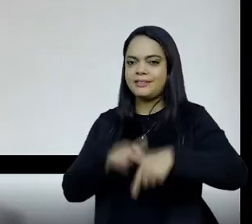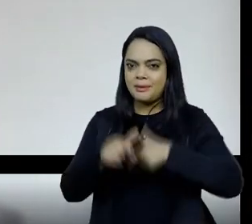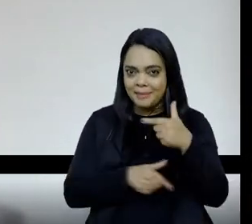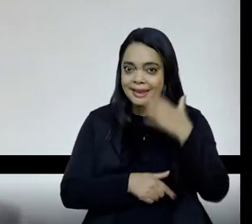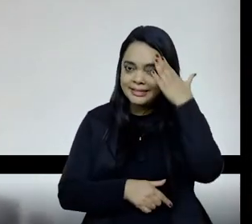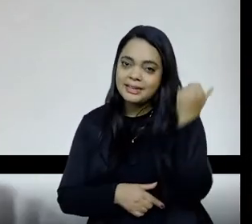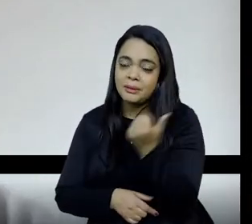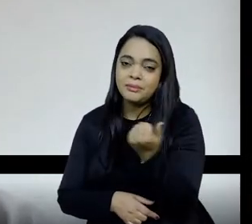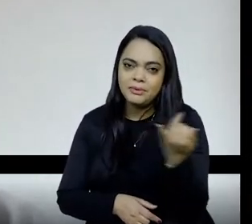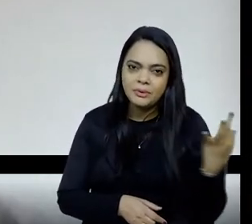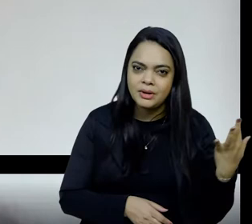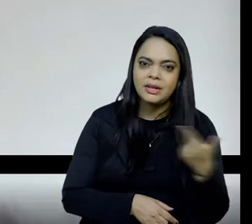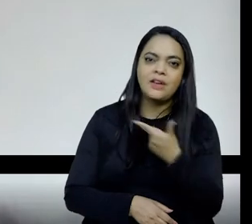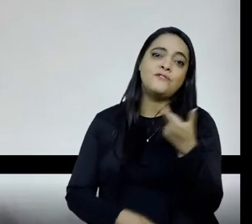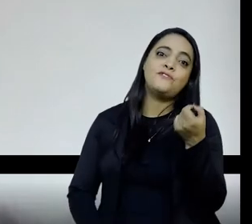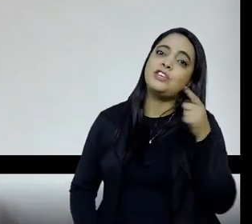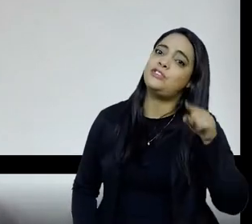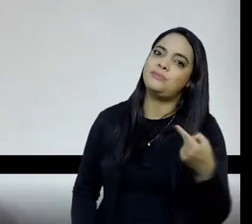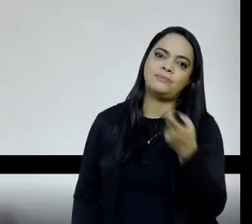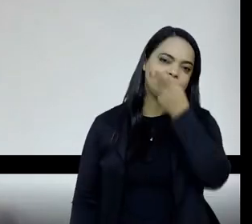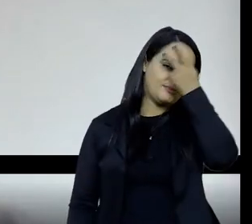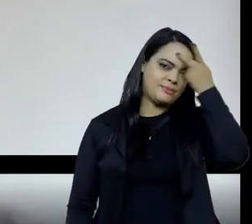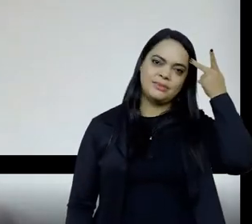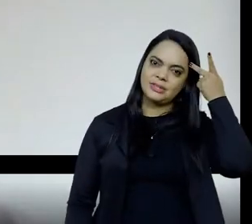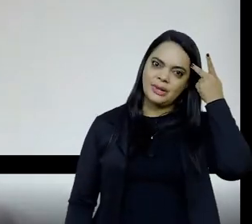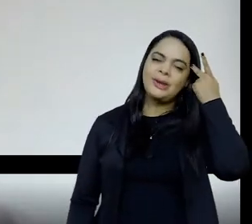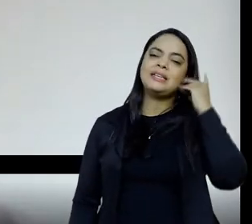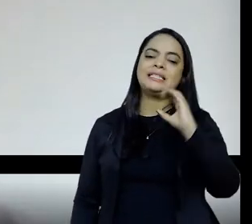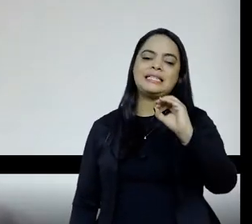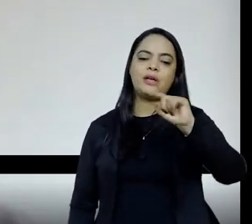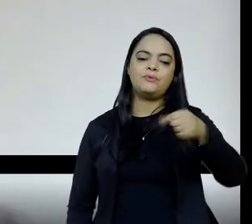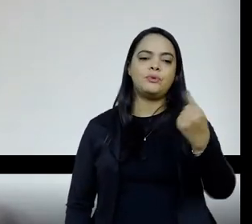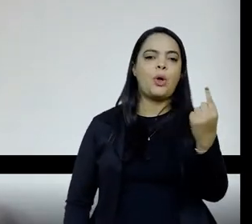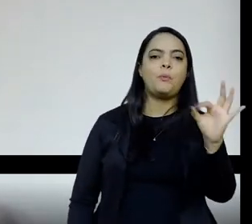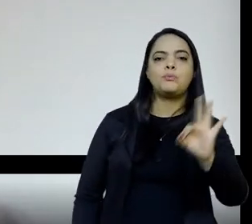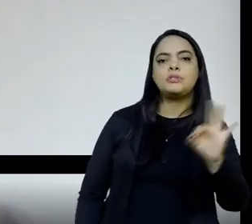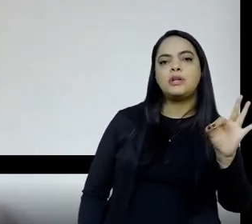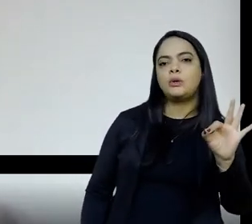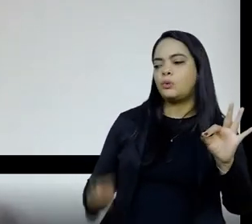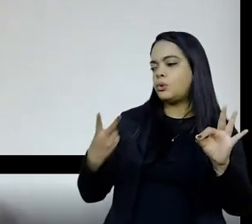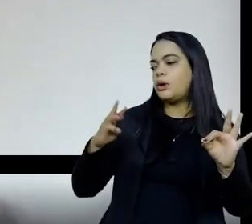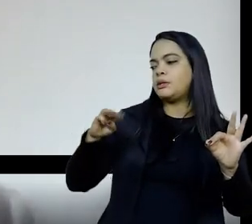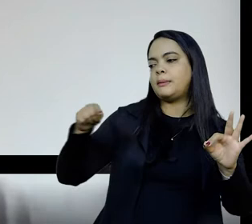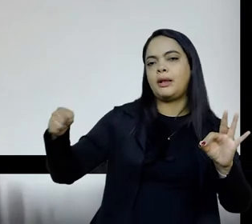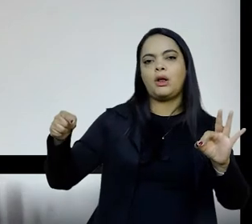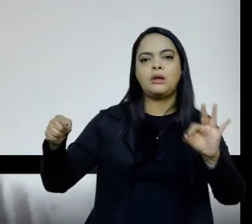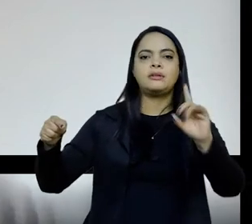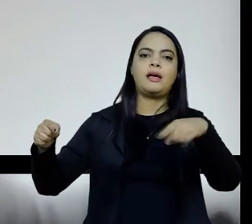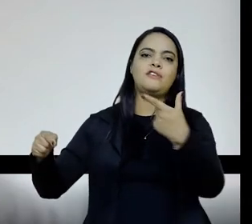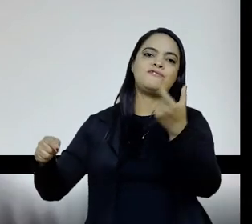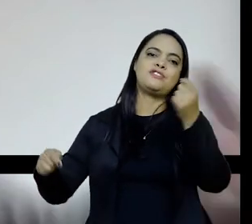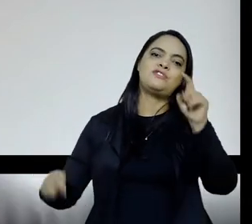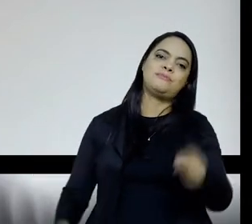quanto é isso? Dá 20 mil pessoas, 0,1% de, né? Em torno disso, né? Então,